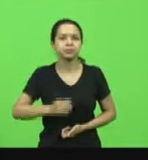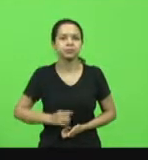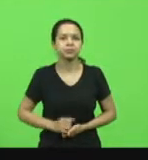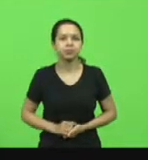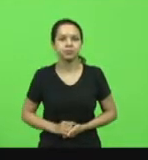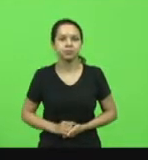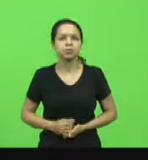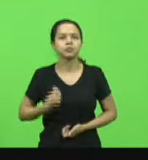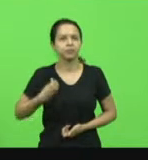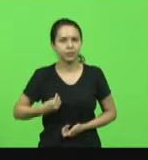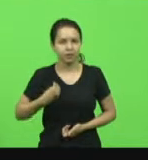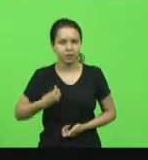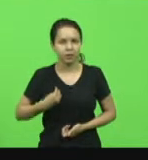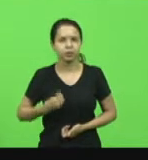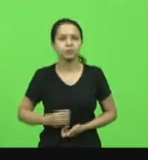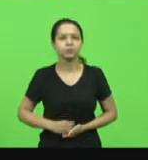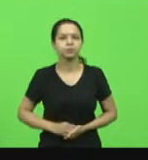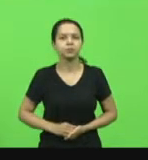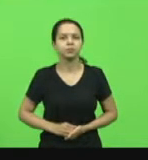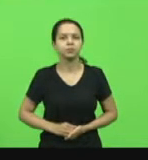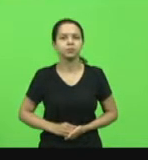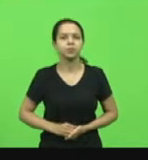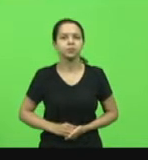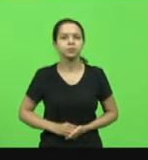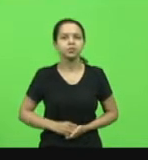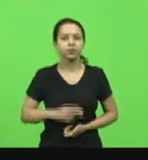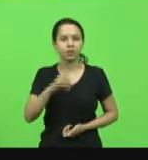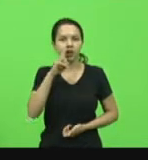Presente. Deputado Ivan Atz.